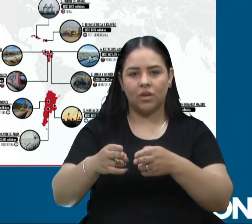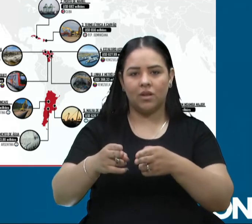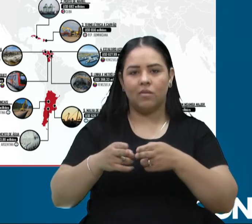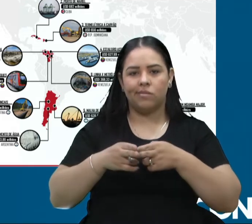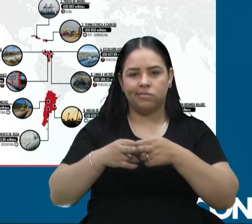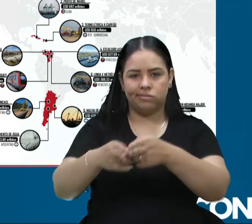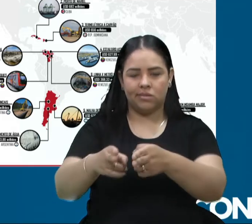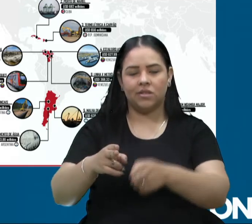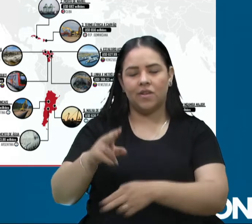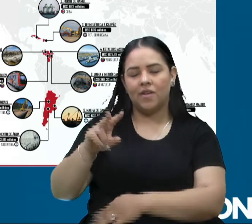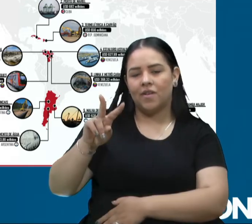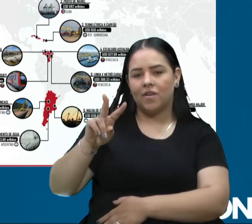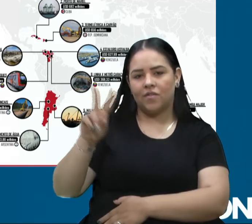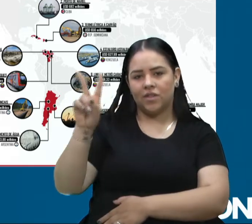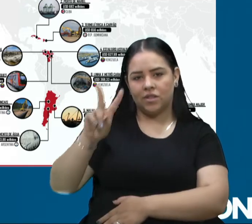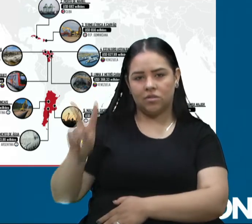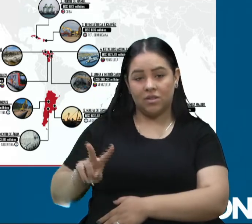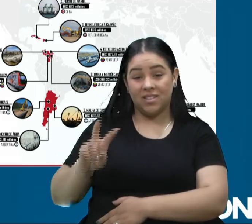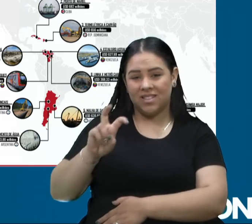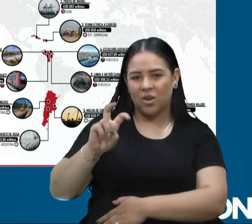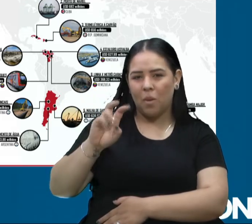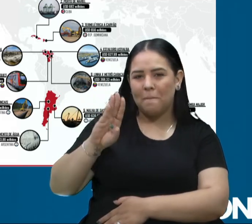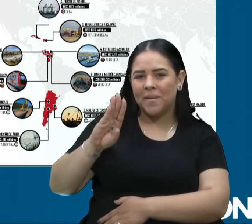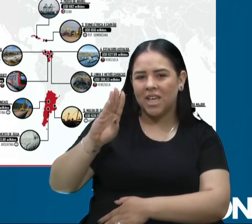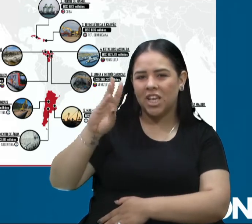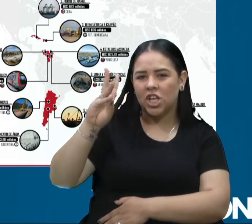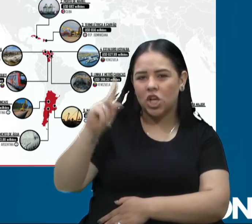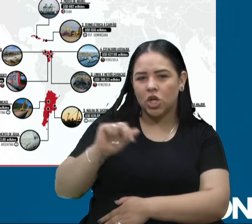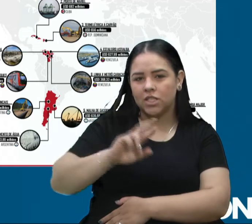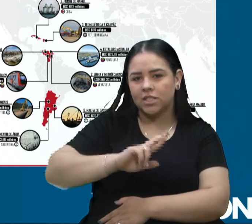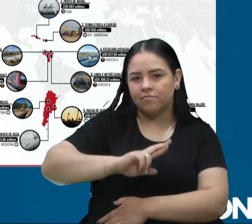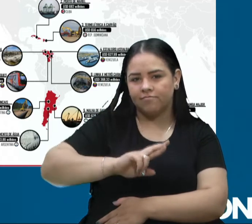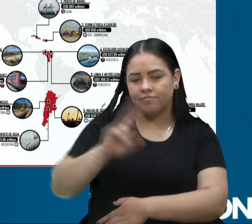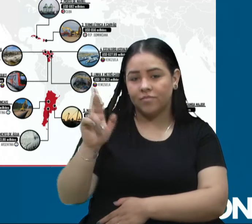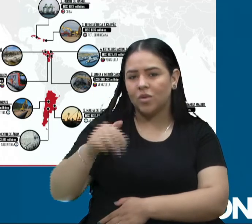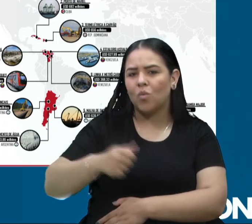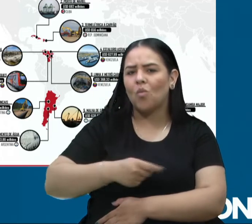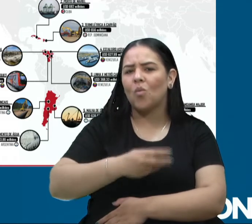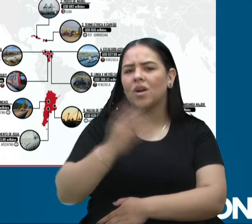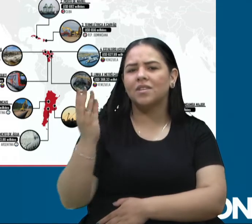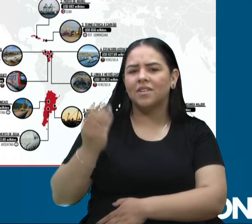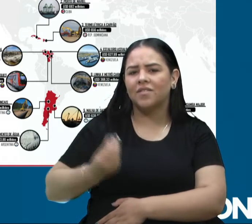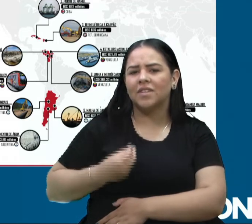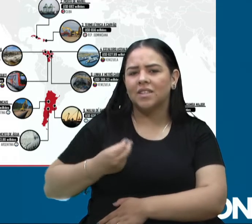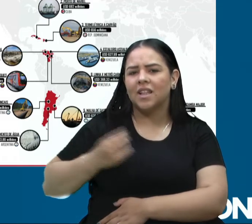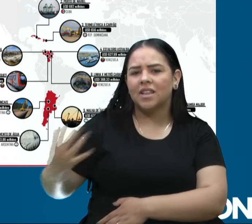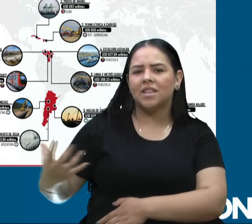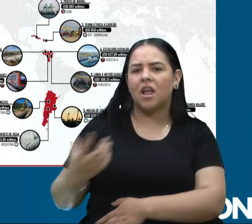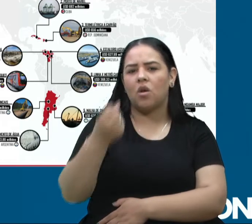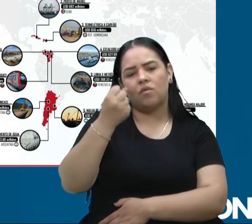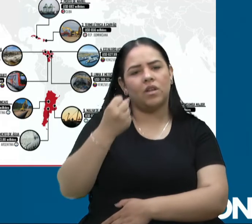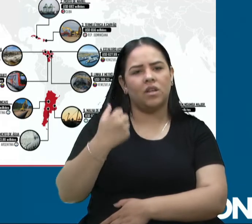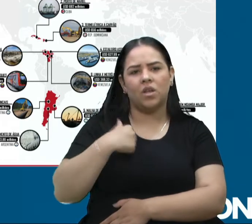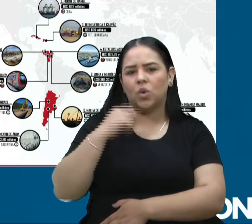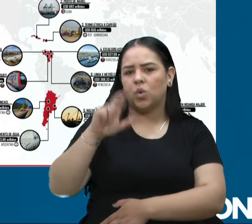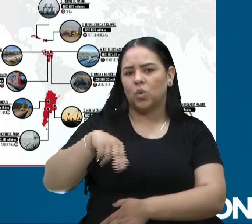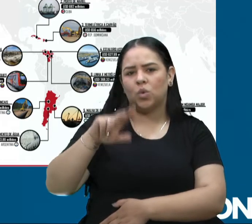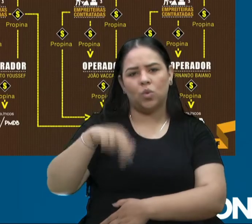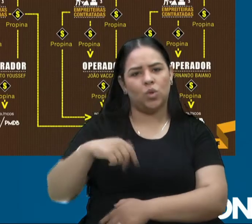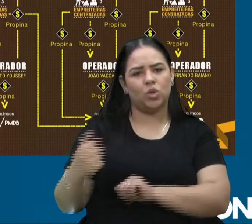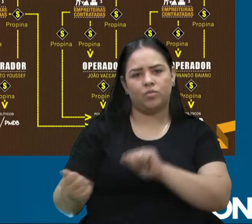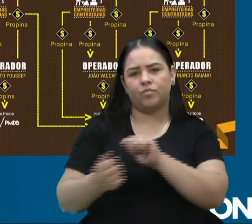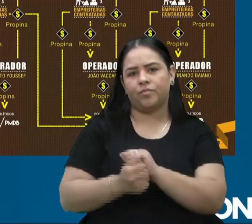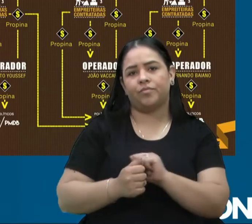bilhões de reais. Quantas vidas poderiam ter sido salvas? Então, mais um motivo ao qual eu jamais vou me aliar é esse tipo de partido.